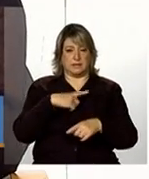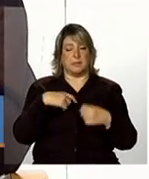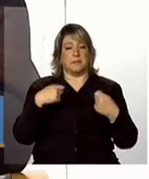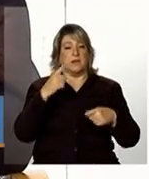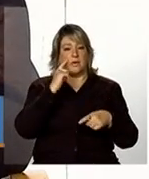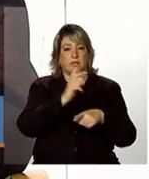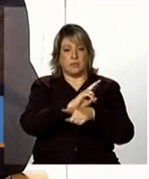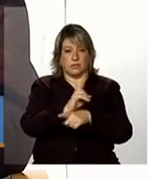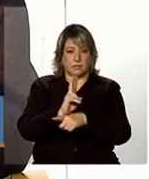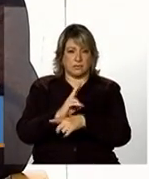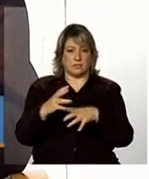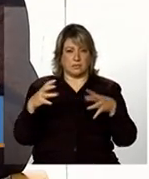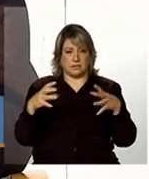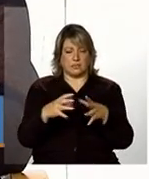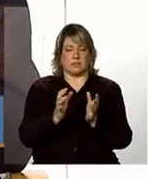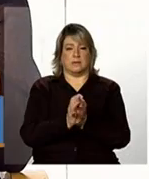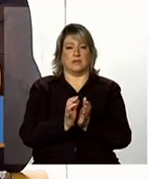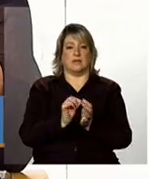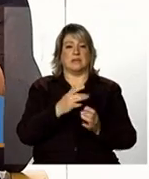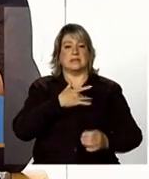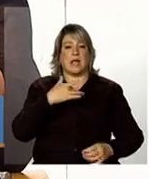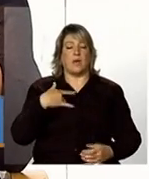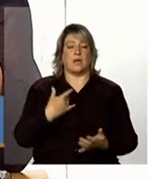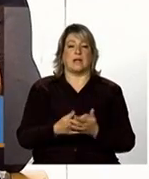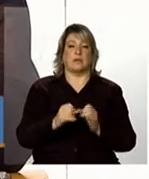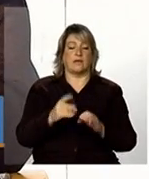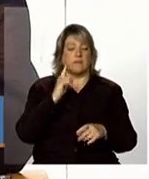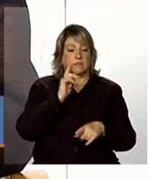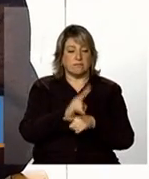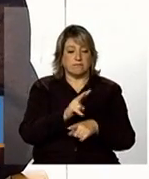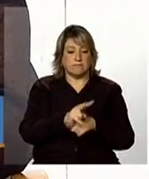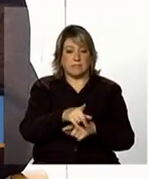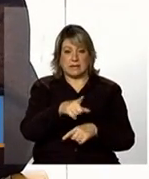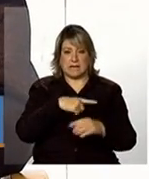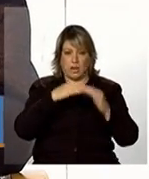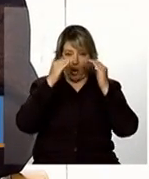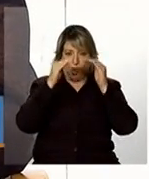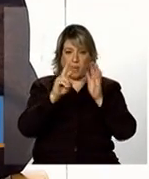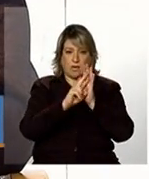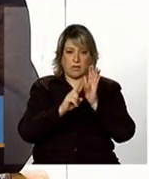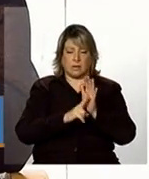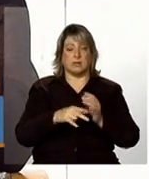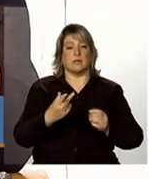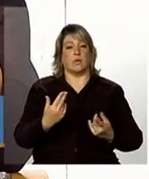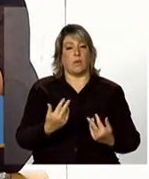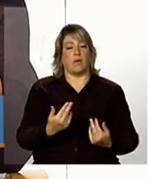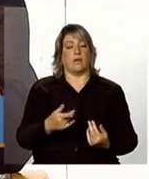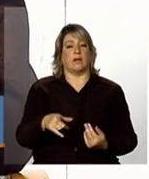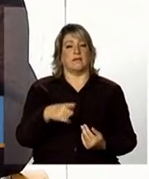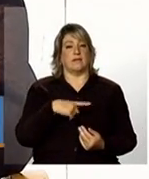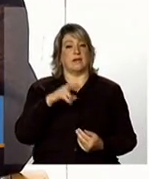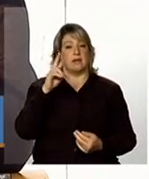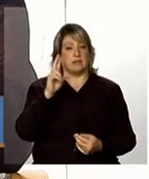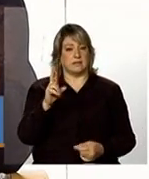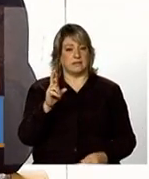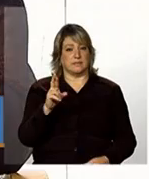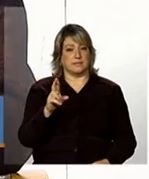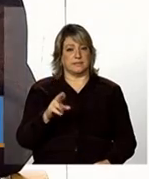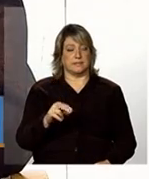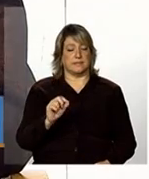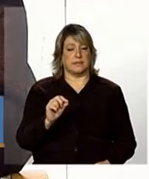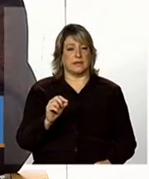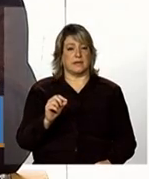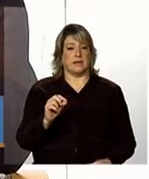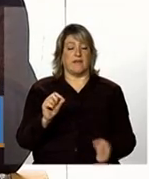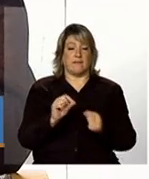operacional com a saúde e educação além disso ela fica responsável por gerar e dar